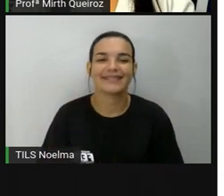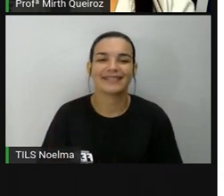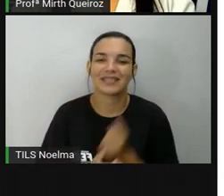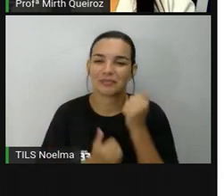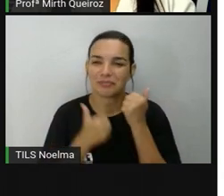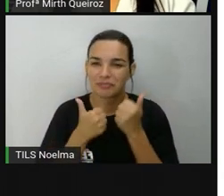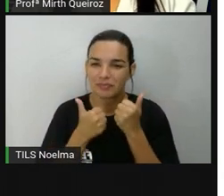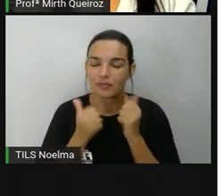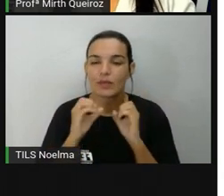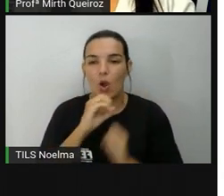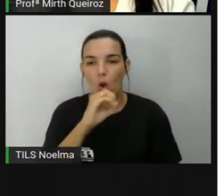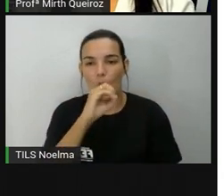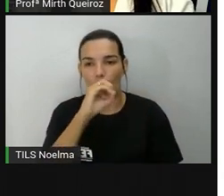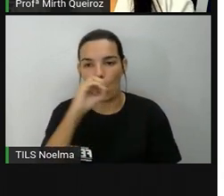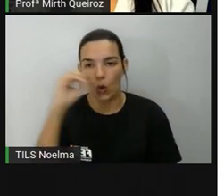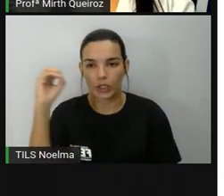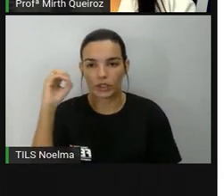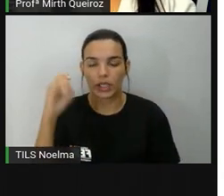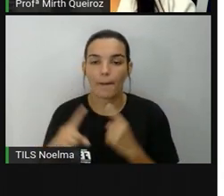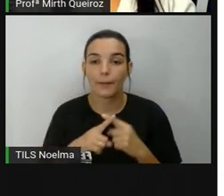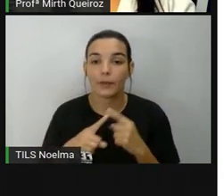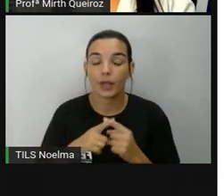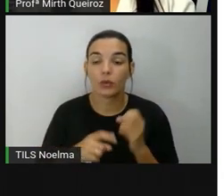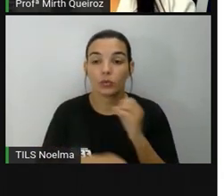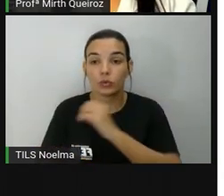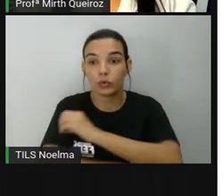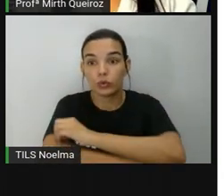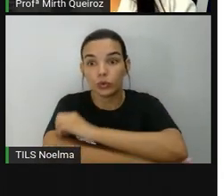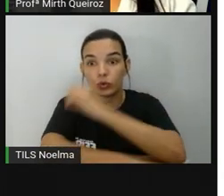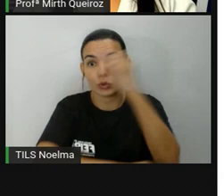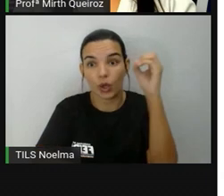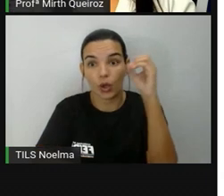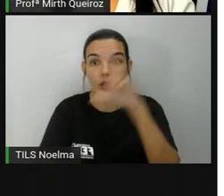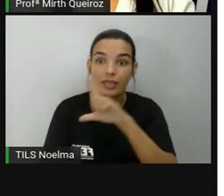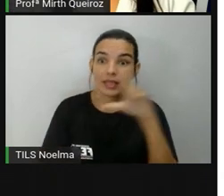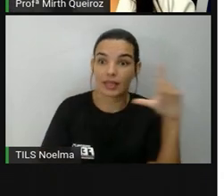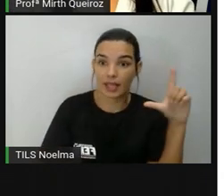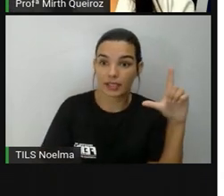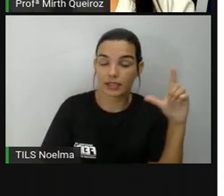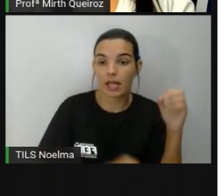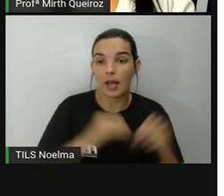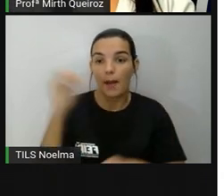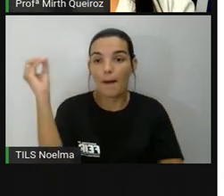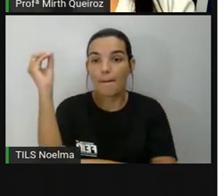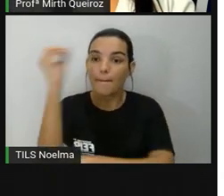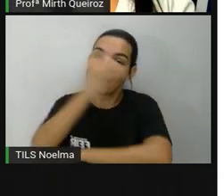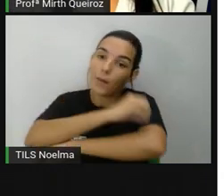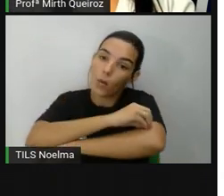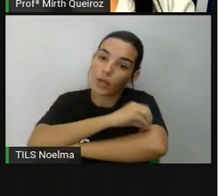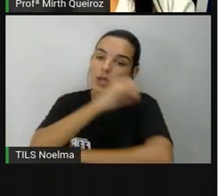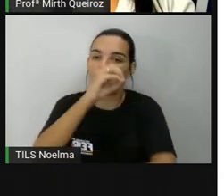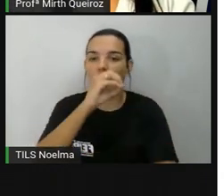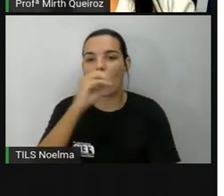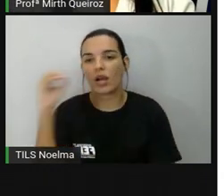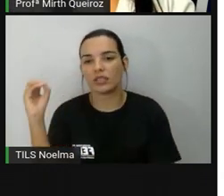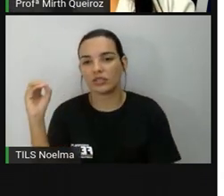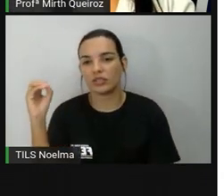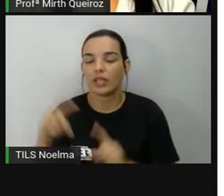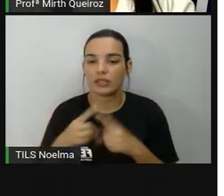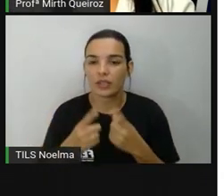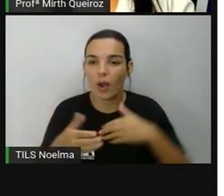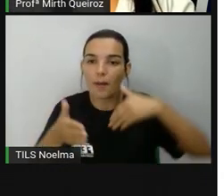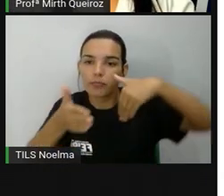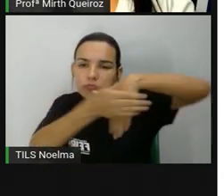Direção oeste. Porque o sol, ele nasce na direção leste. Então, se o jogador, ele joga a bola